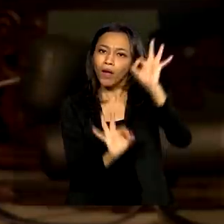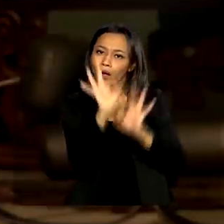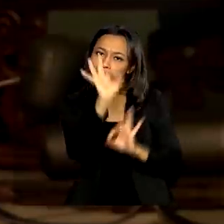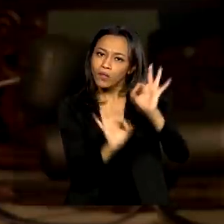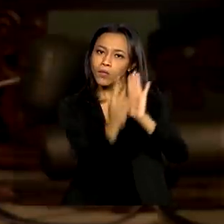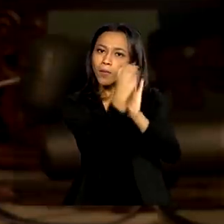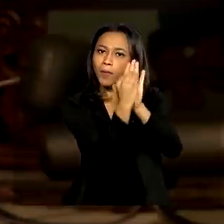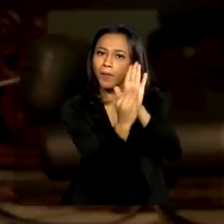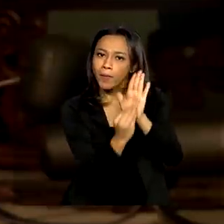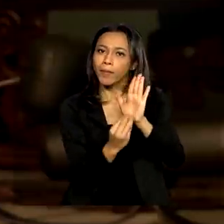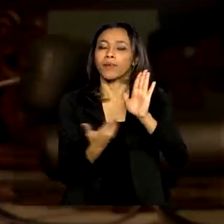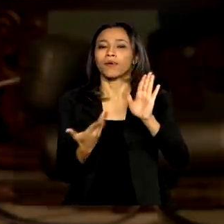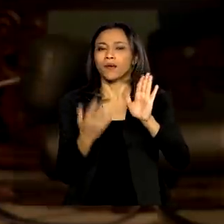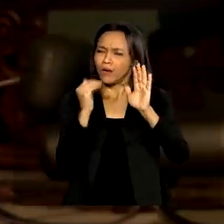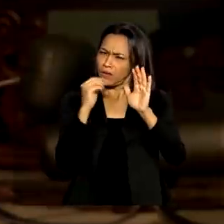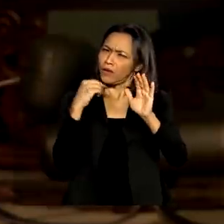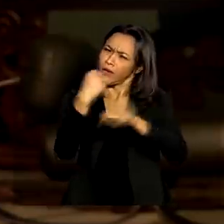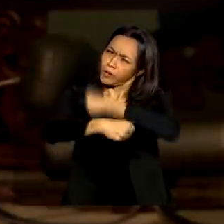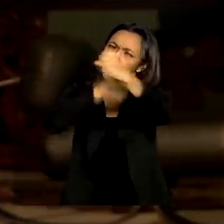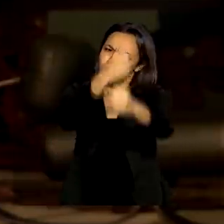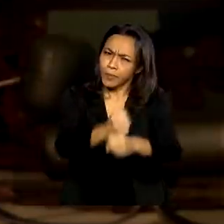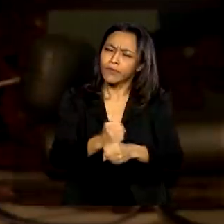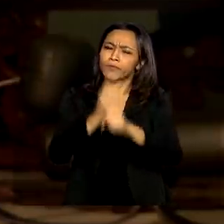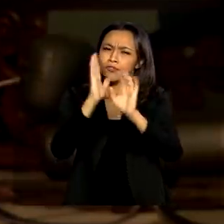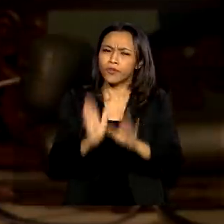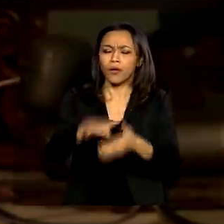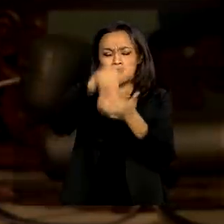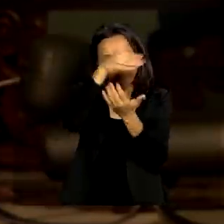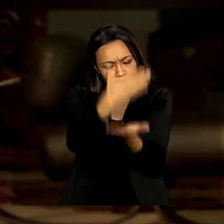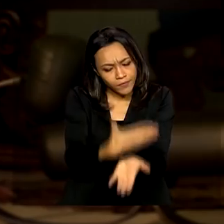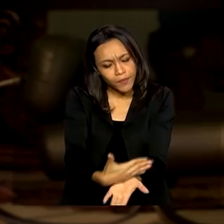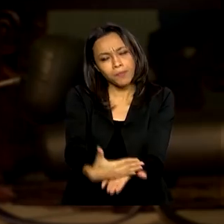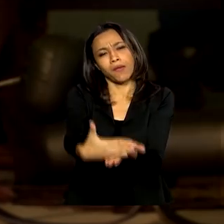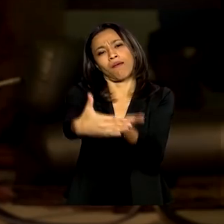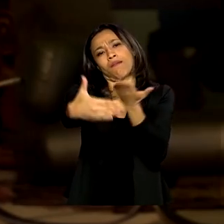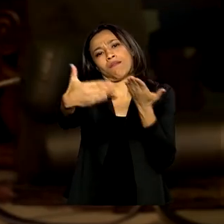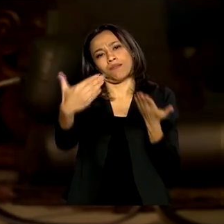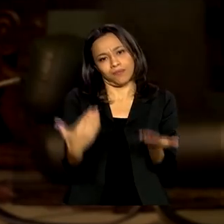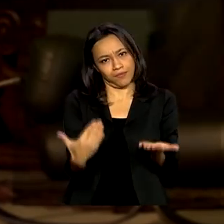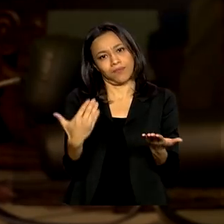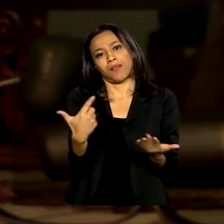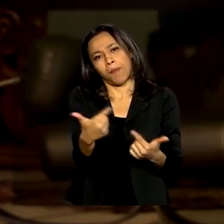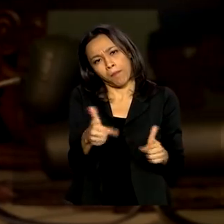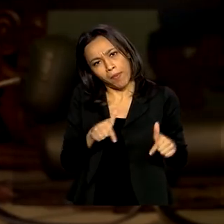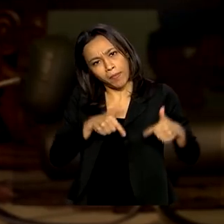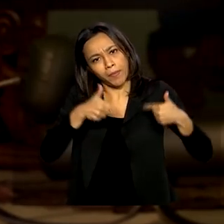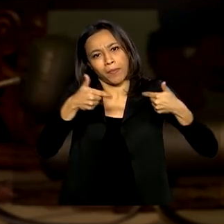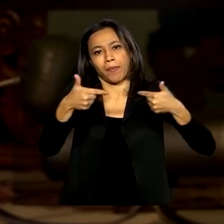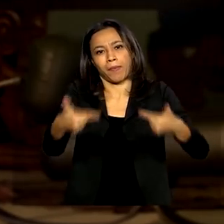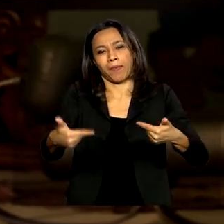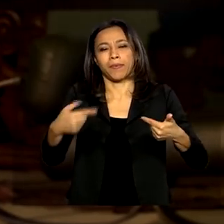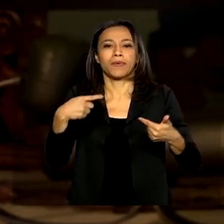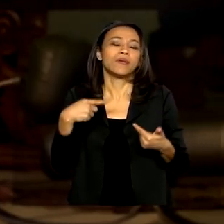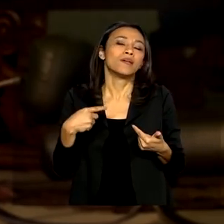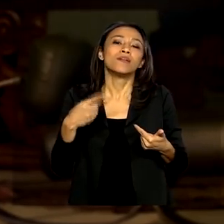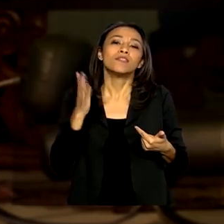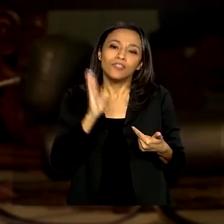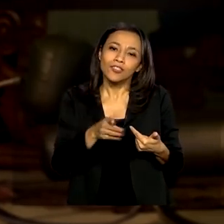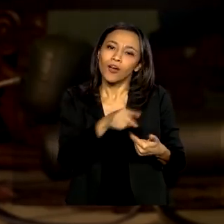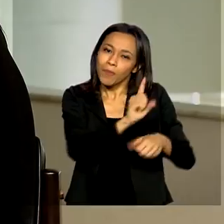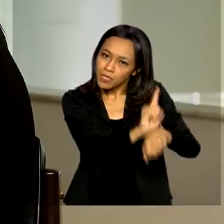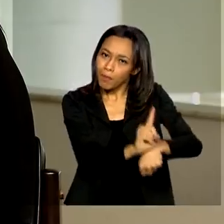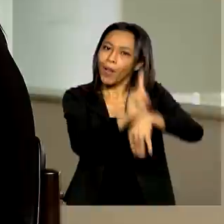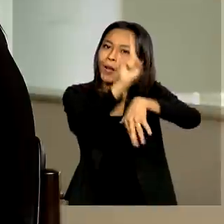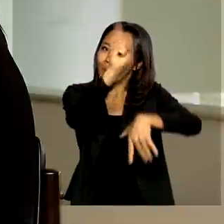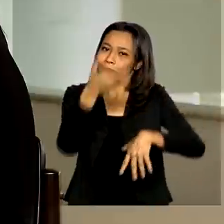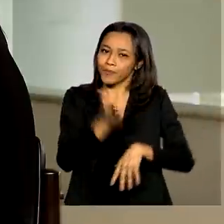centro esse ano. E a partir do ano que vem, então, entra em ação a execução desse plano e, vamos dizer assim, o centro começa literalmente a